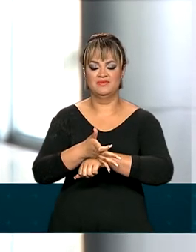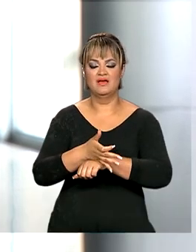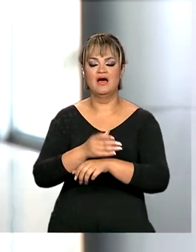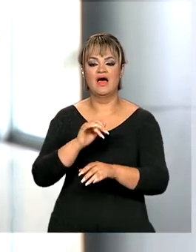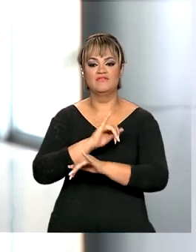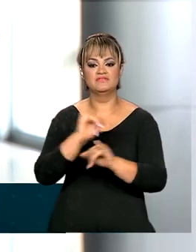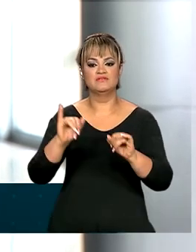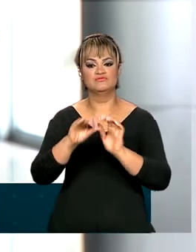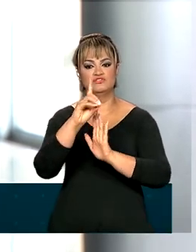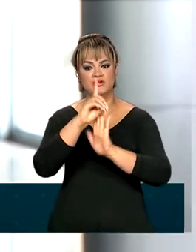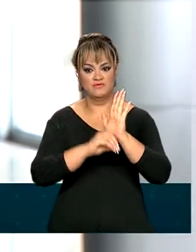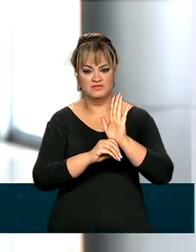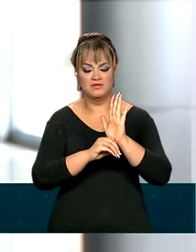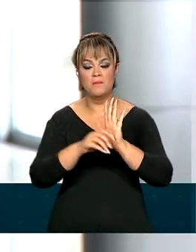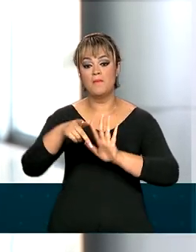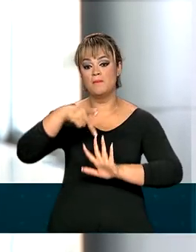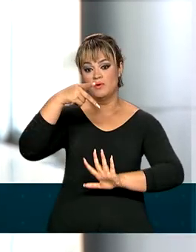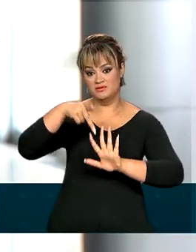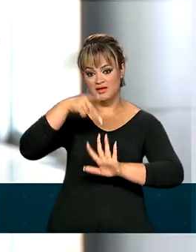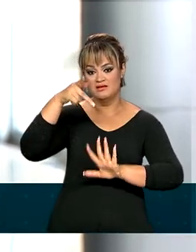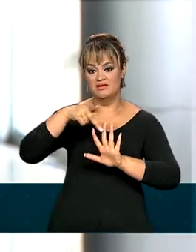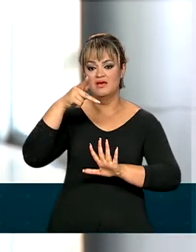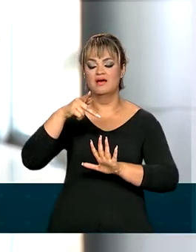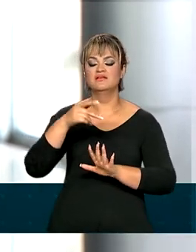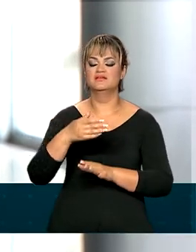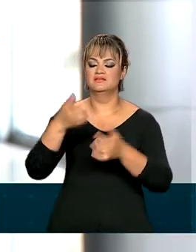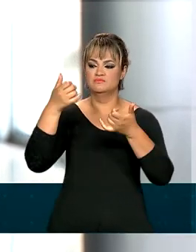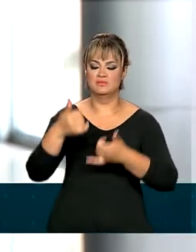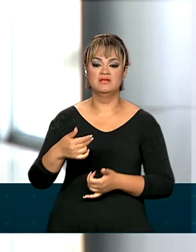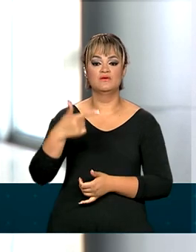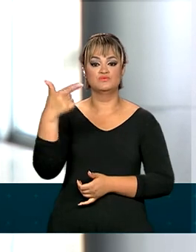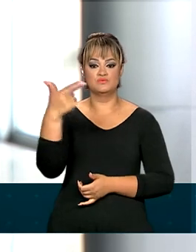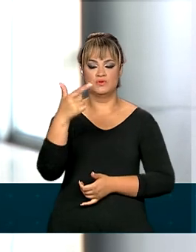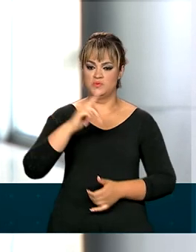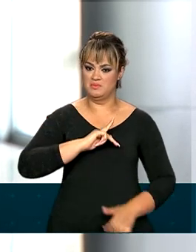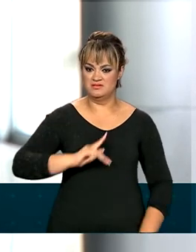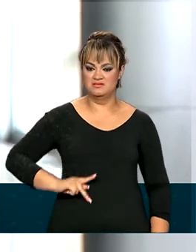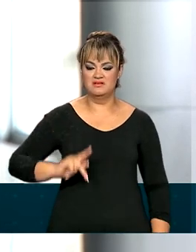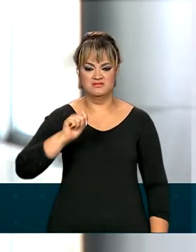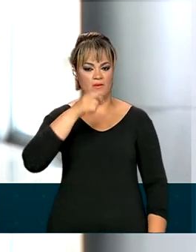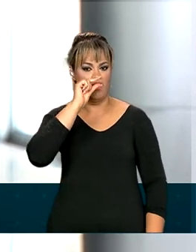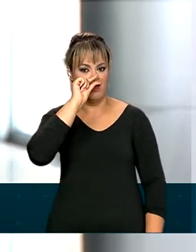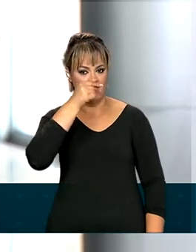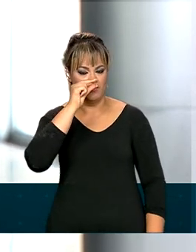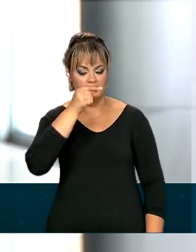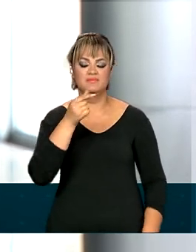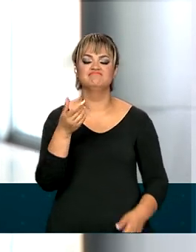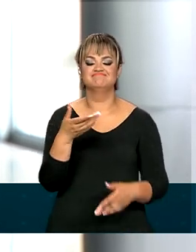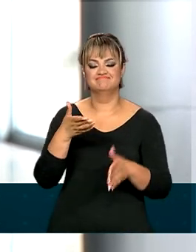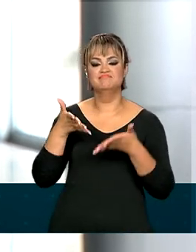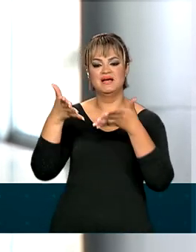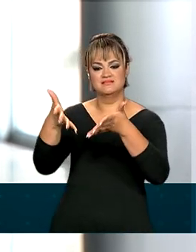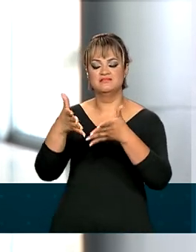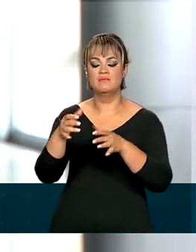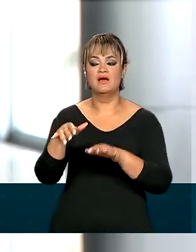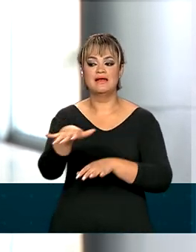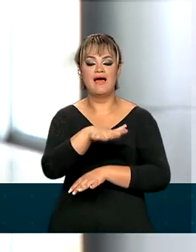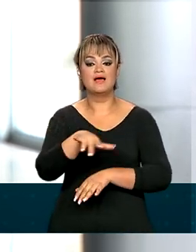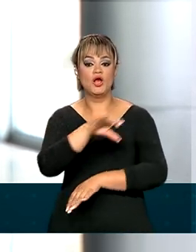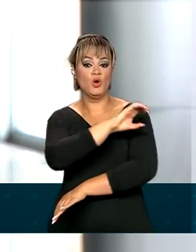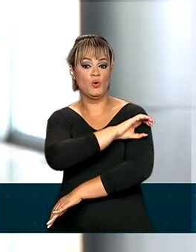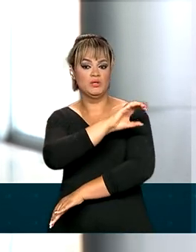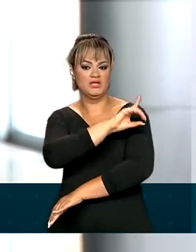Diário Oficial da União de uma portaria que nomeou o vice-presidente eleito Geraldo Alckmin para o cargo especial de coordenador